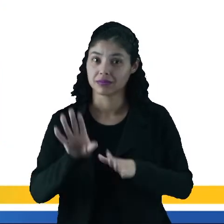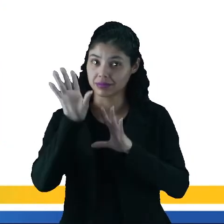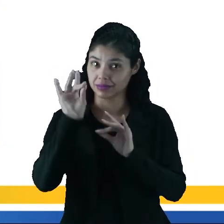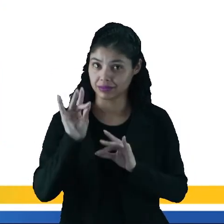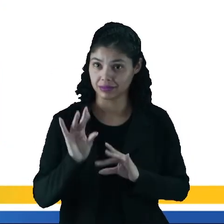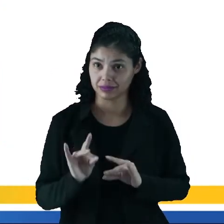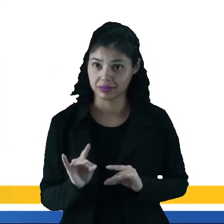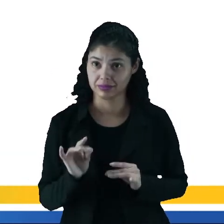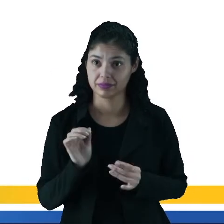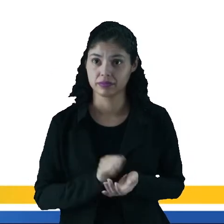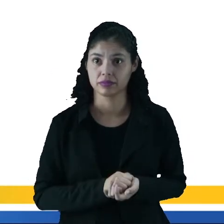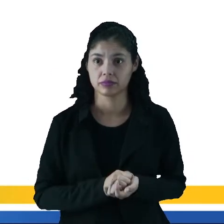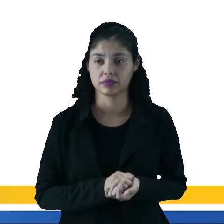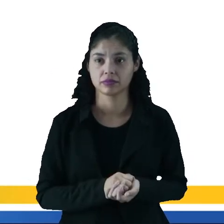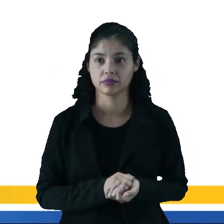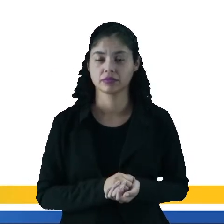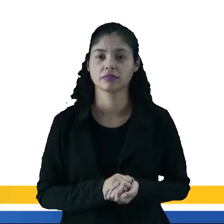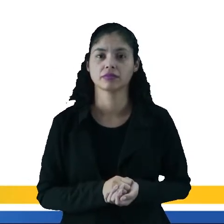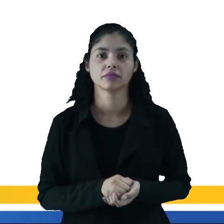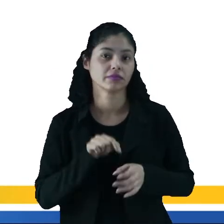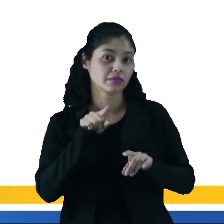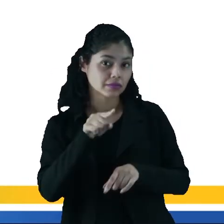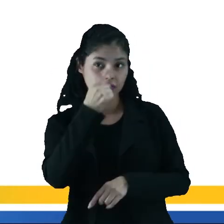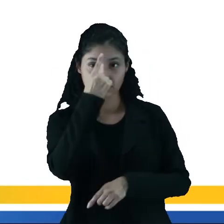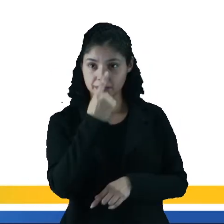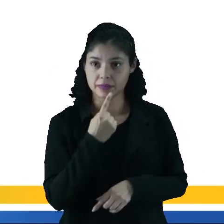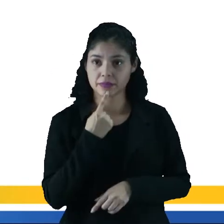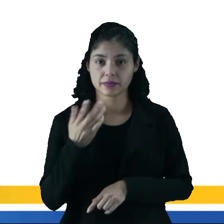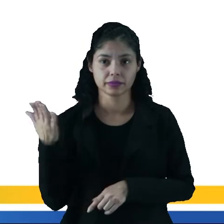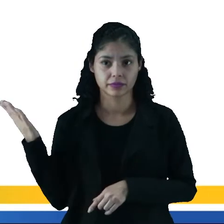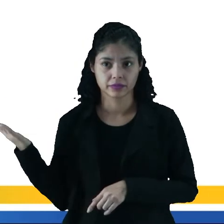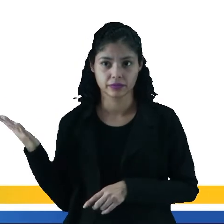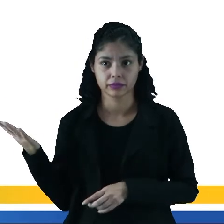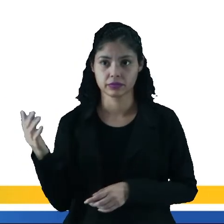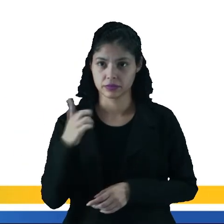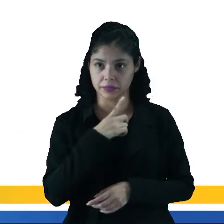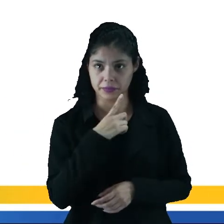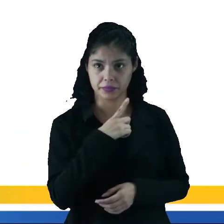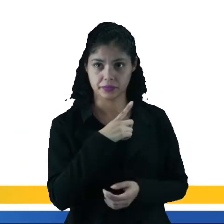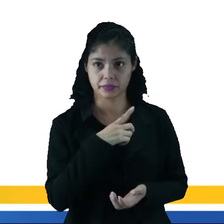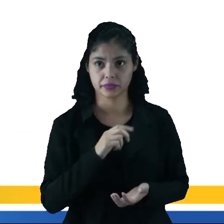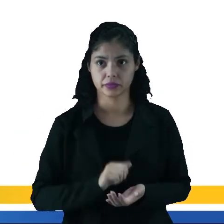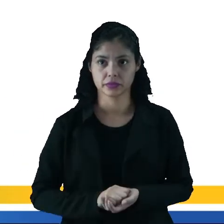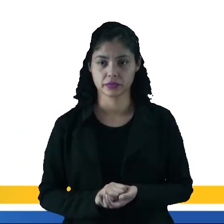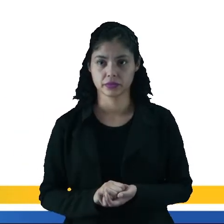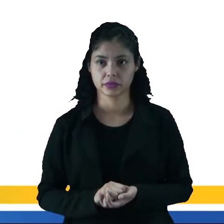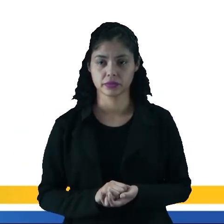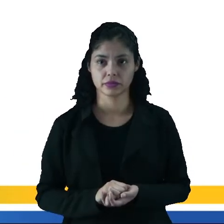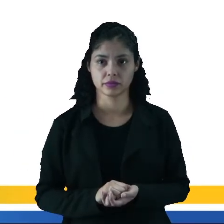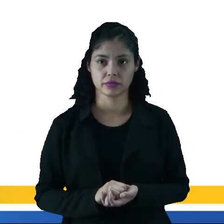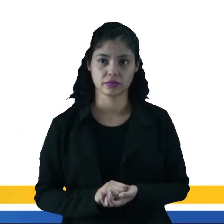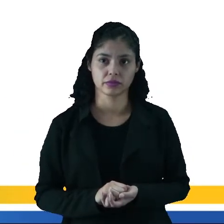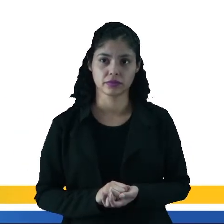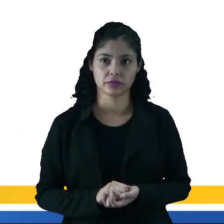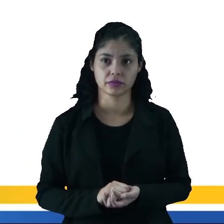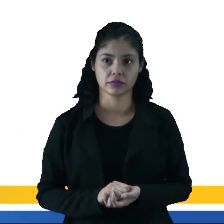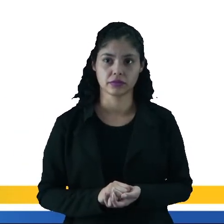detalhe que eu quero passar para vocês em relação a essa figura aí. Vocês estão vendo aí onde está um